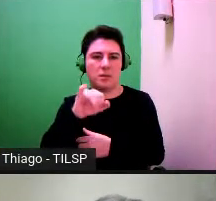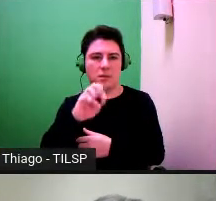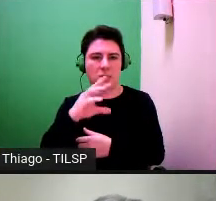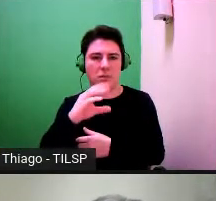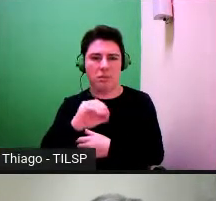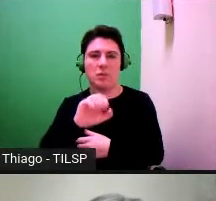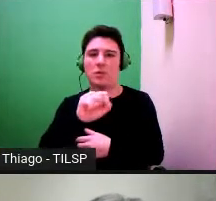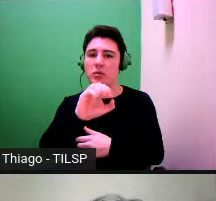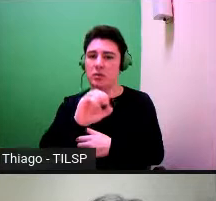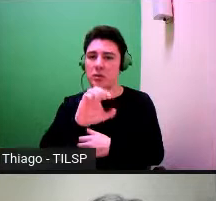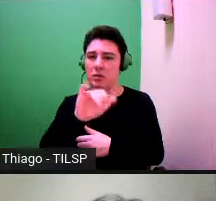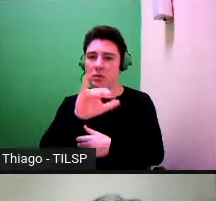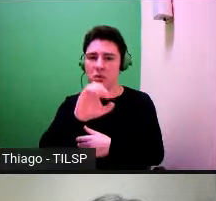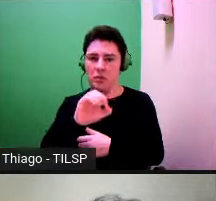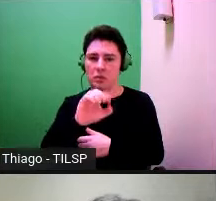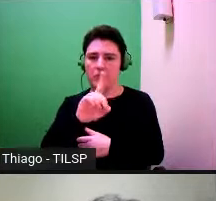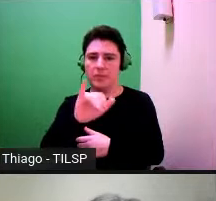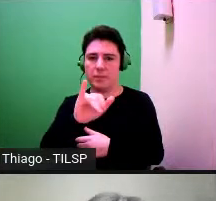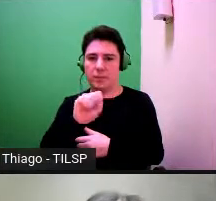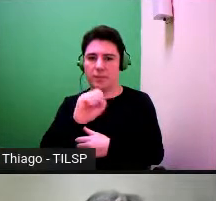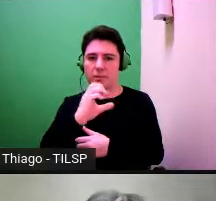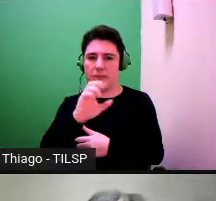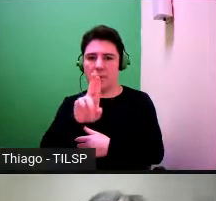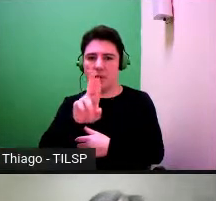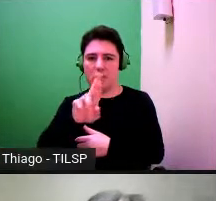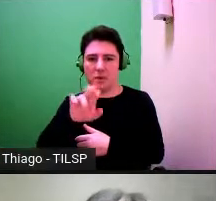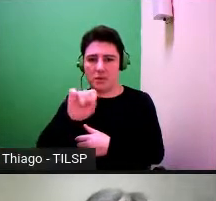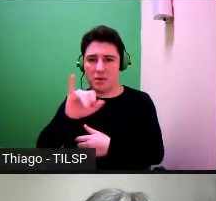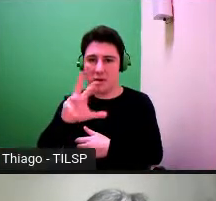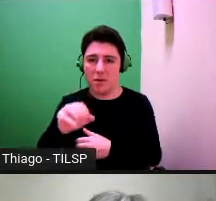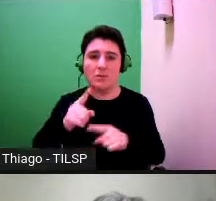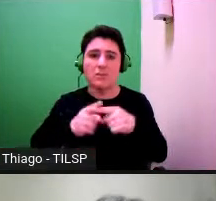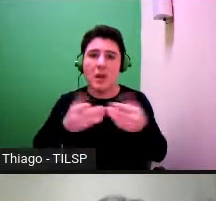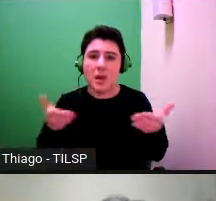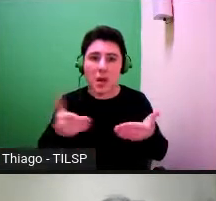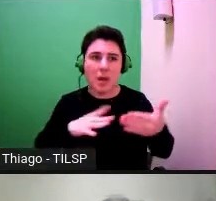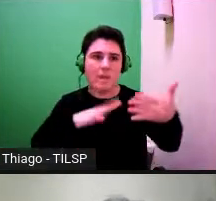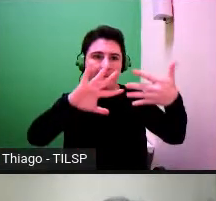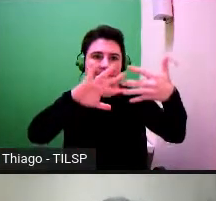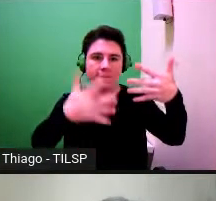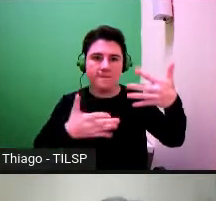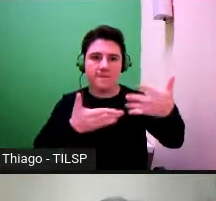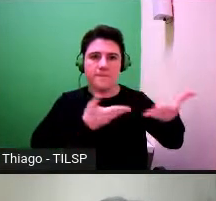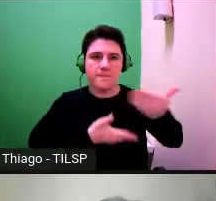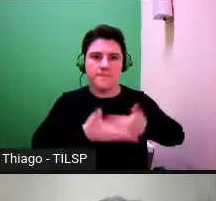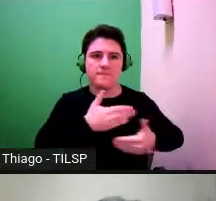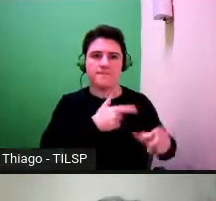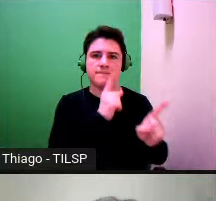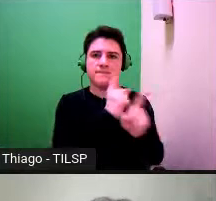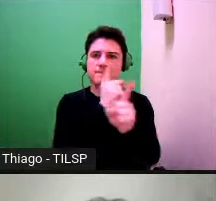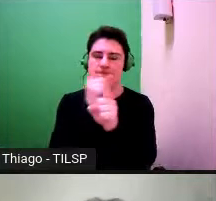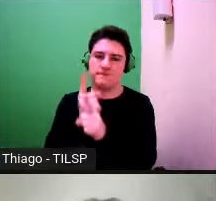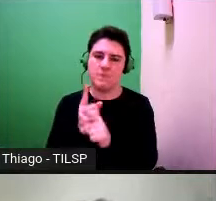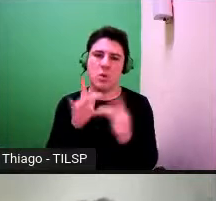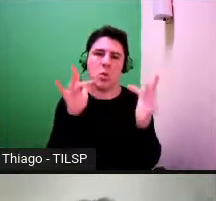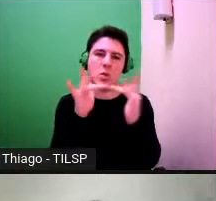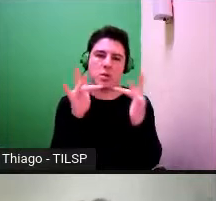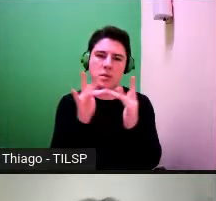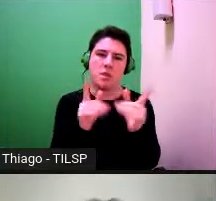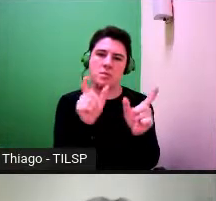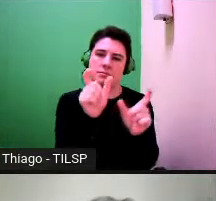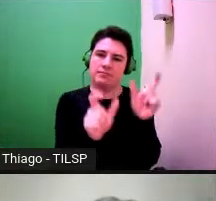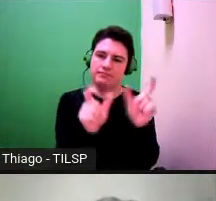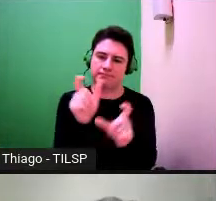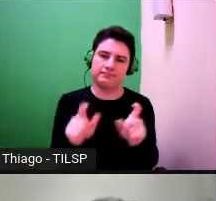cruzamento de interações científicas e académicas, e também